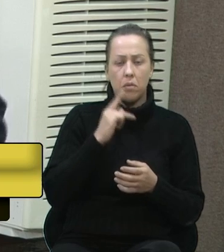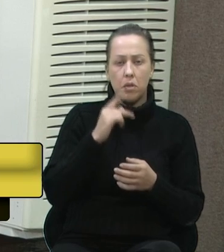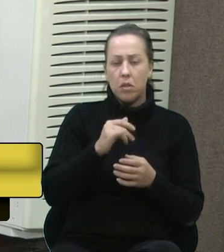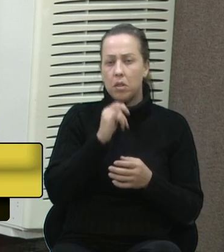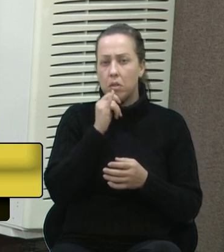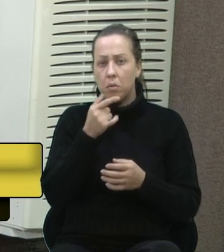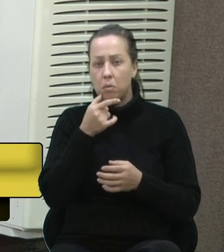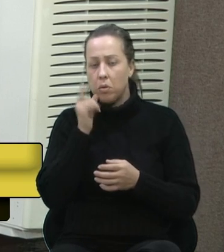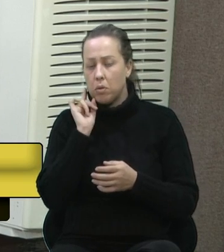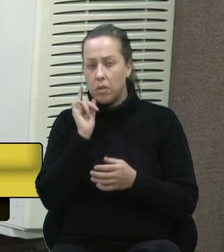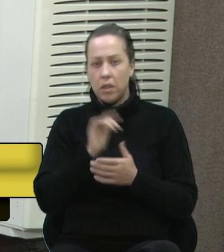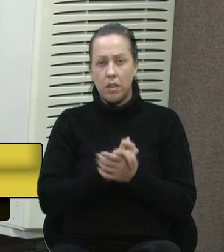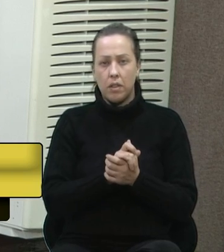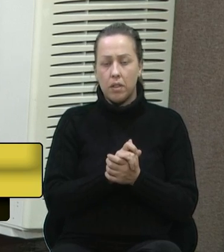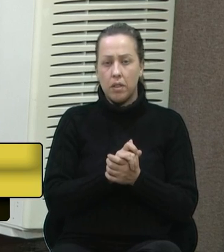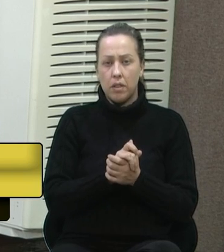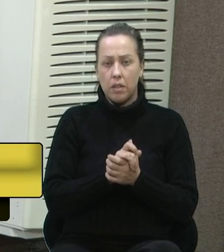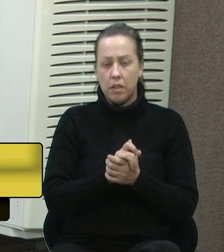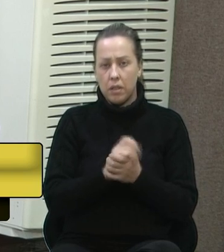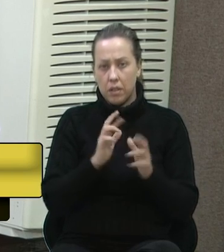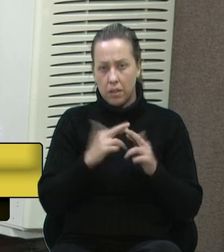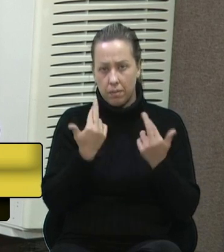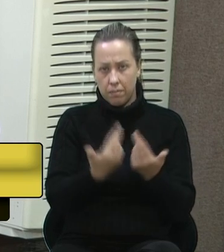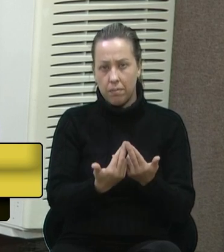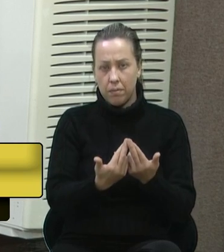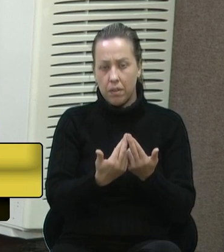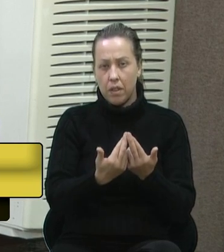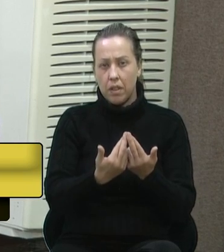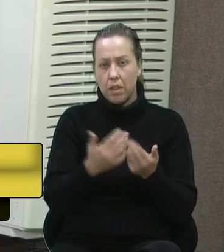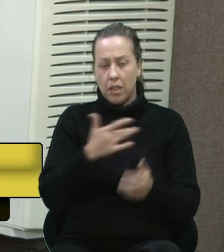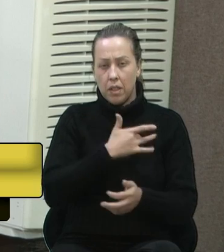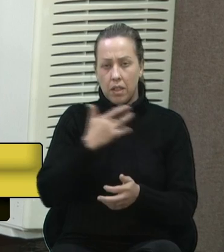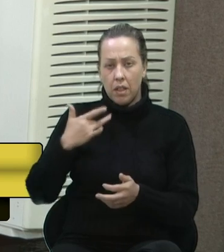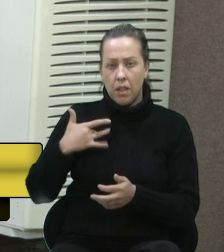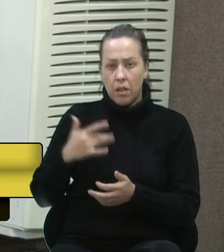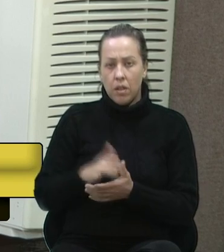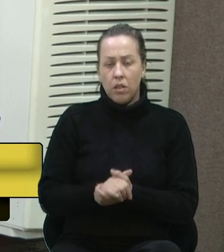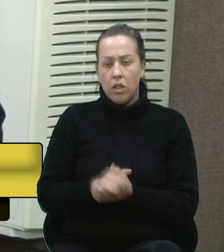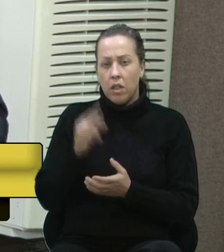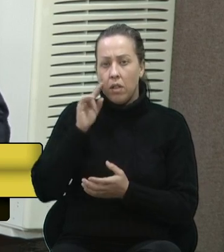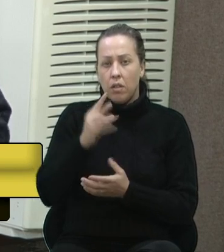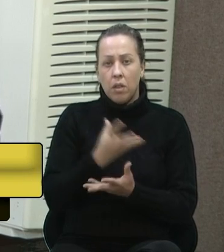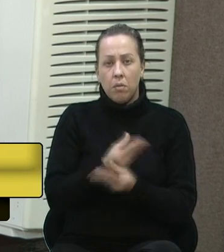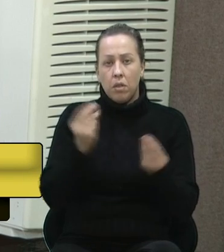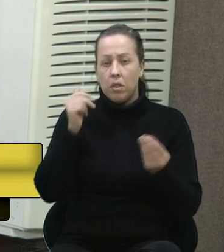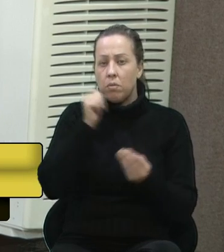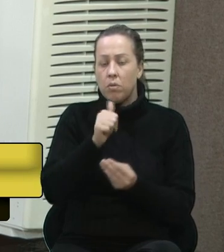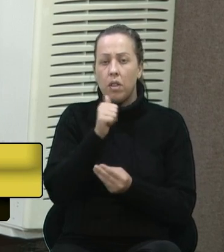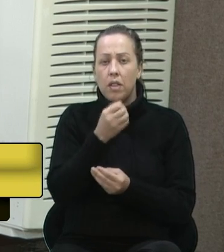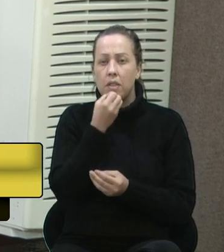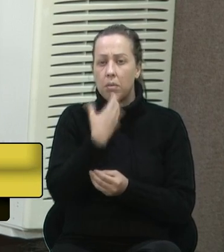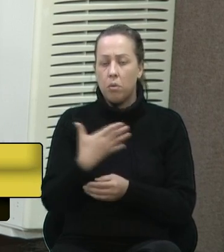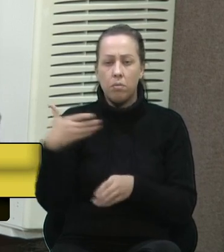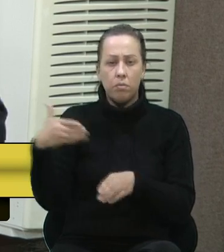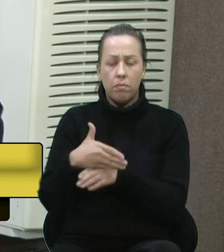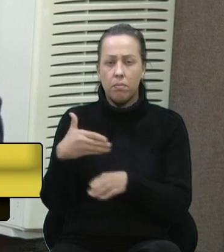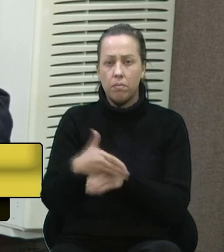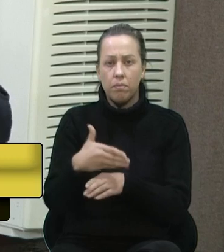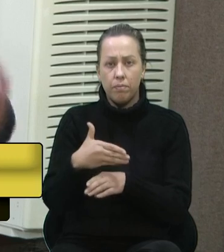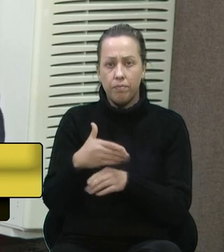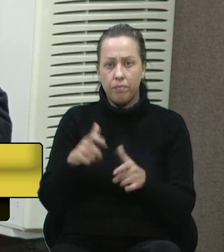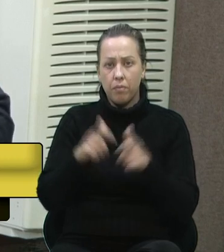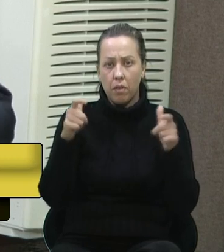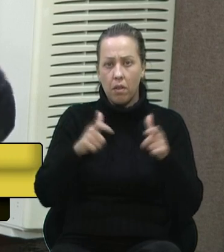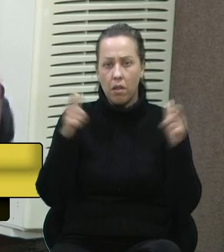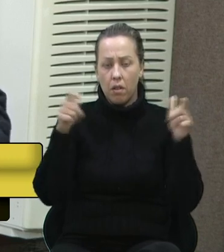exemplo, ontem, na Conferência Municipal de Saúde, eu vi várias mulheres, que bom que continuam no